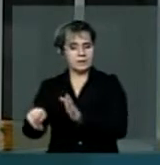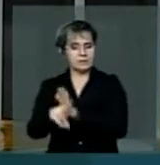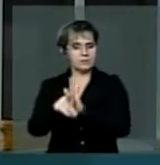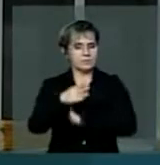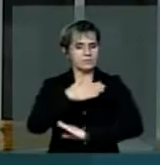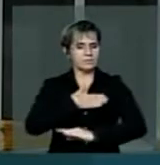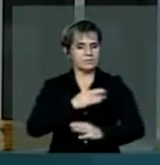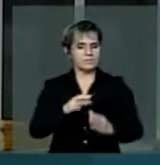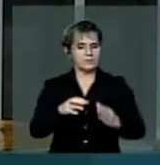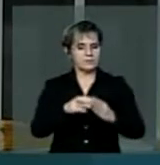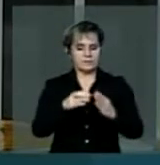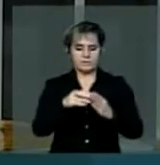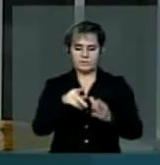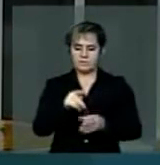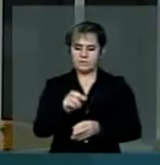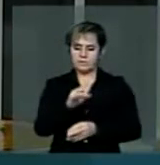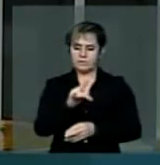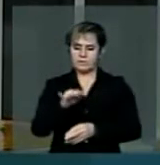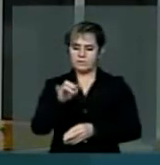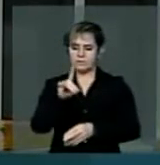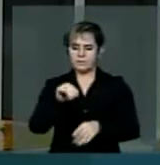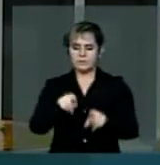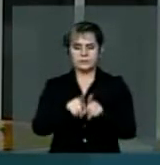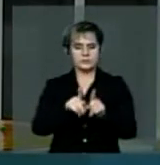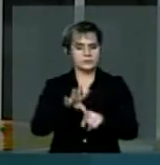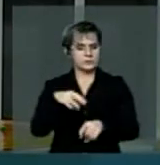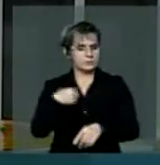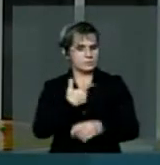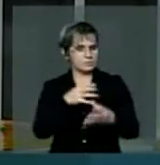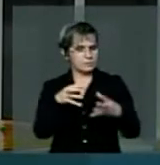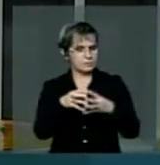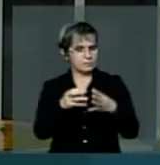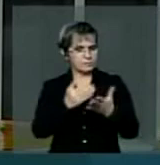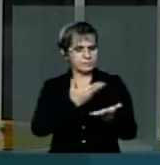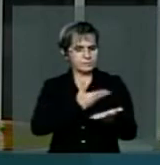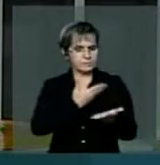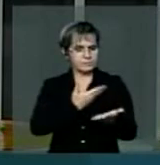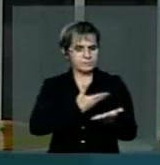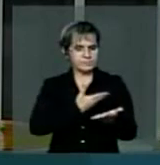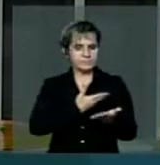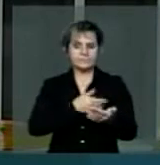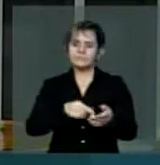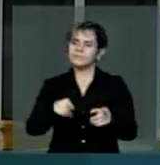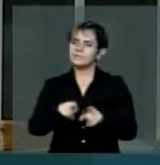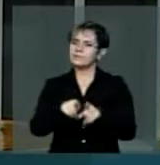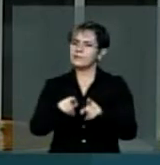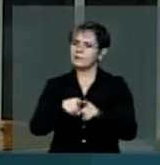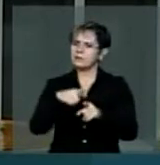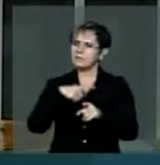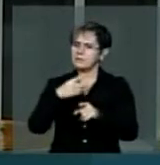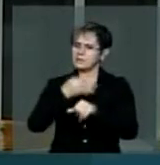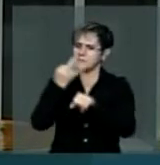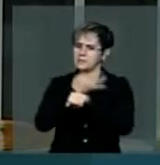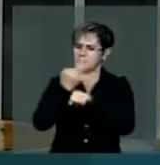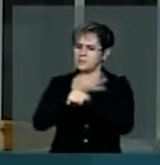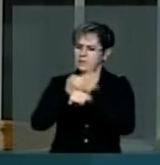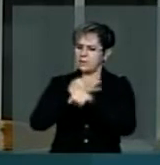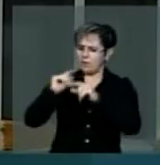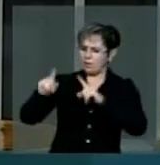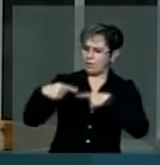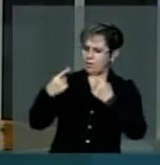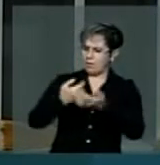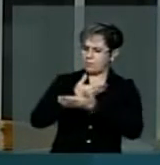e do meu ciclo de amizade, De ter levado muitas pancadas, entre aspas,